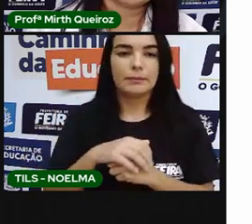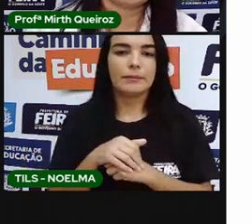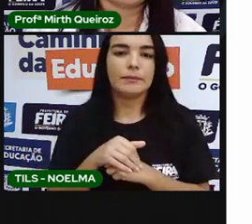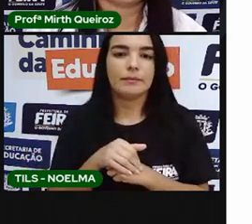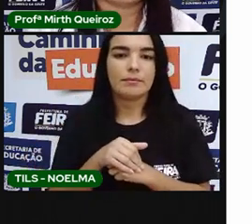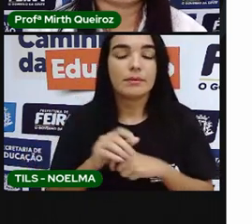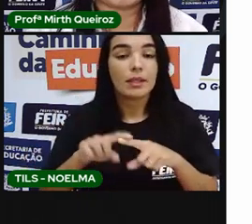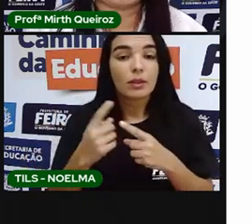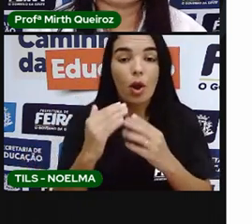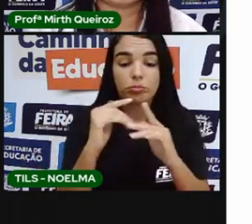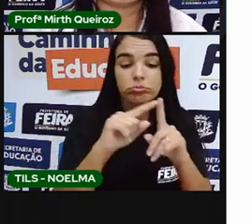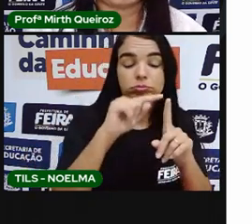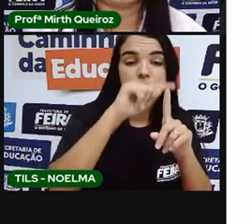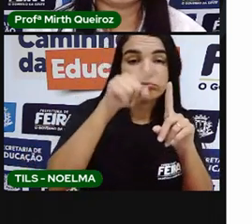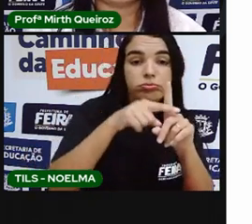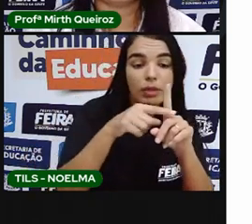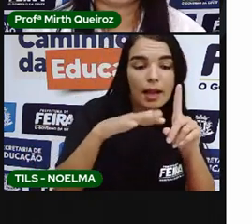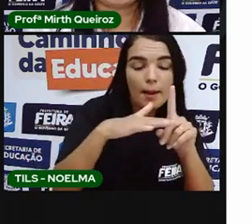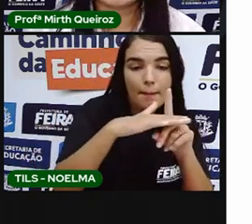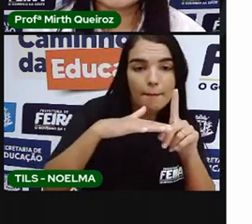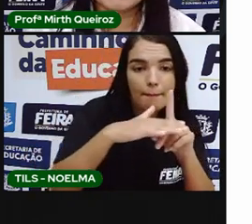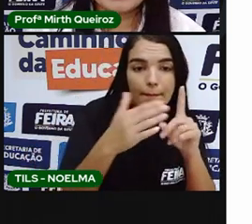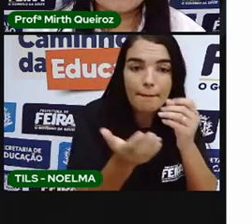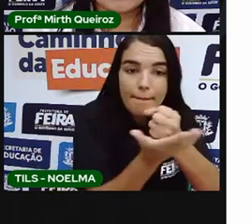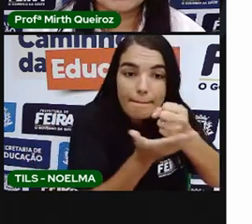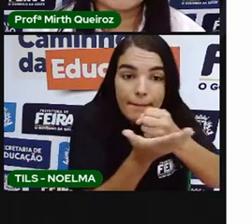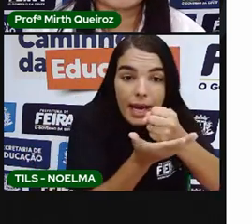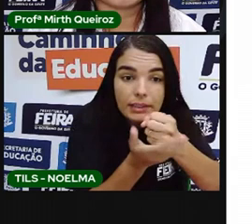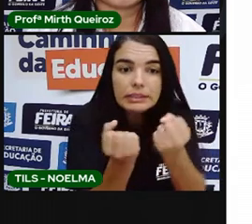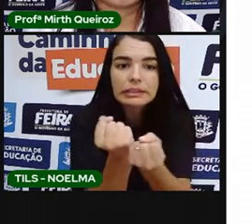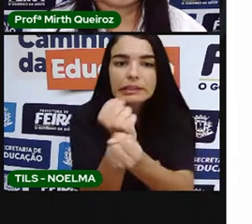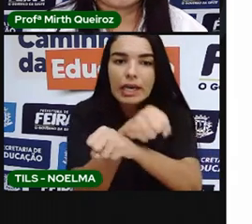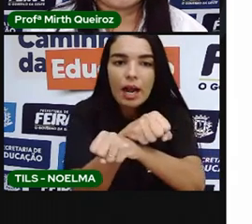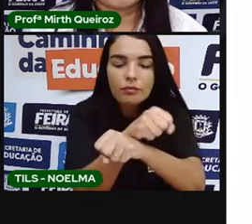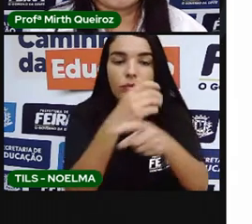logo acima dos escravos, nós temos os homens livres.